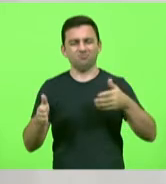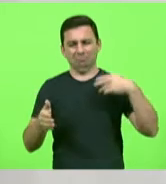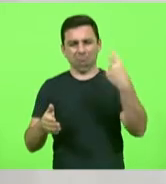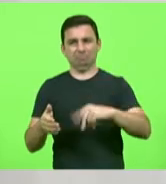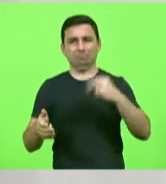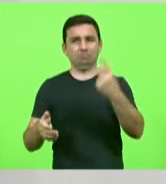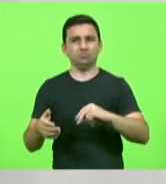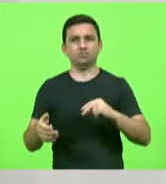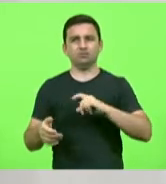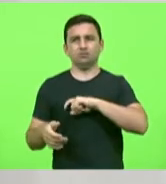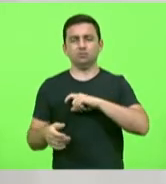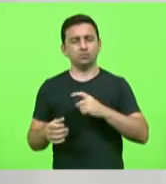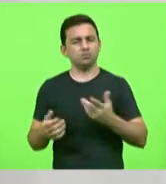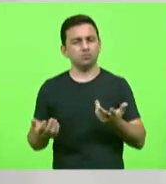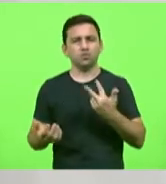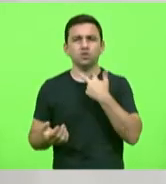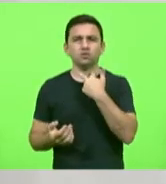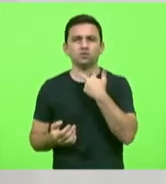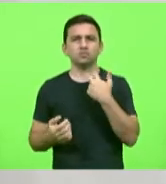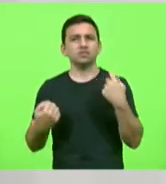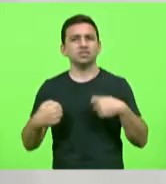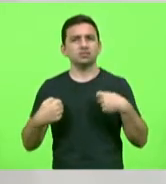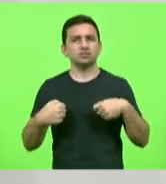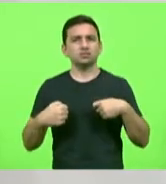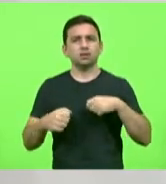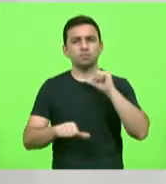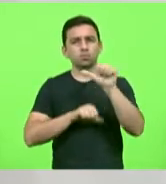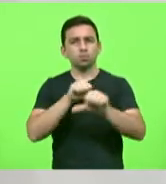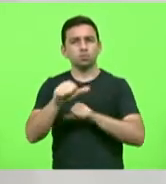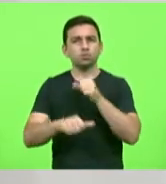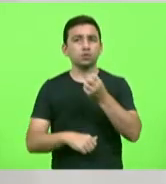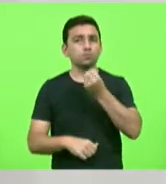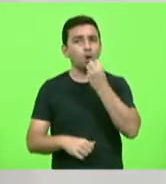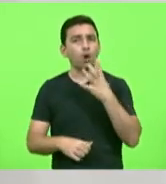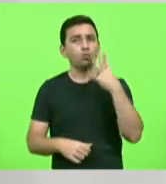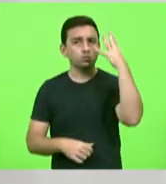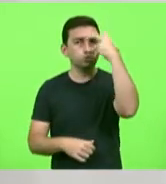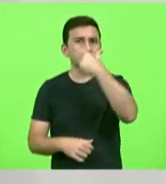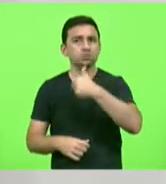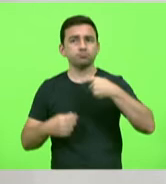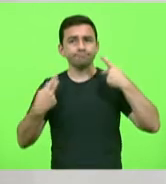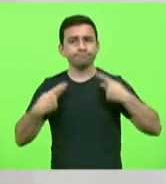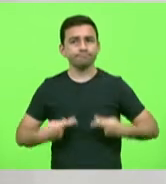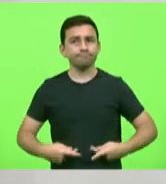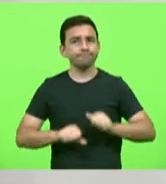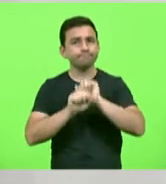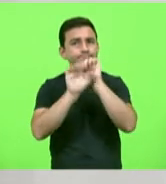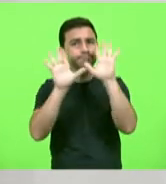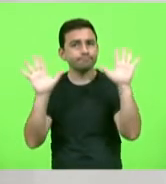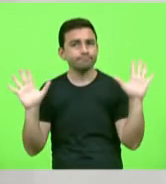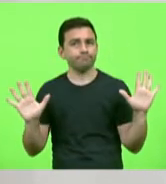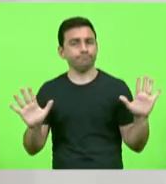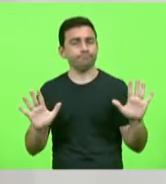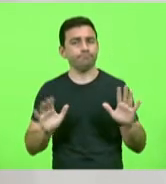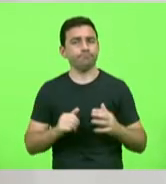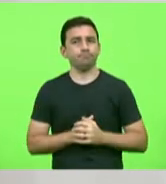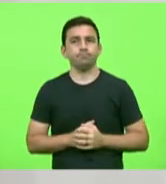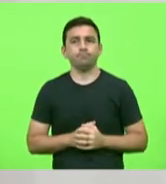para que aflore o ser esplêndido que nós somos ser de luz que nós somos deputado